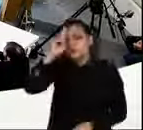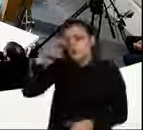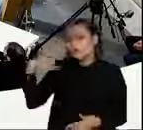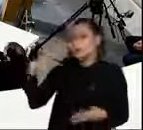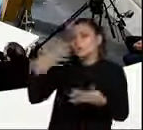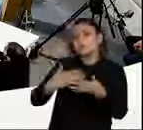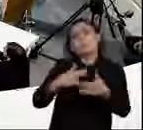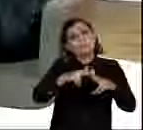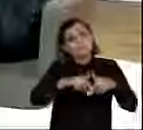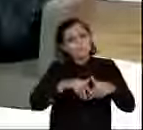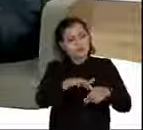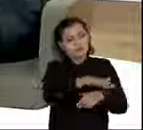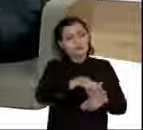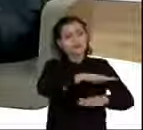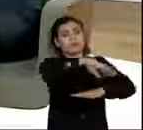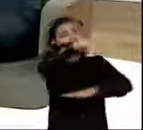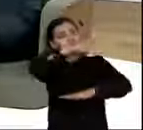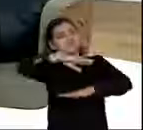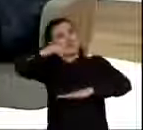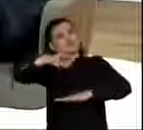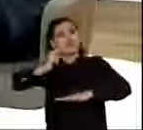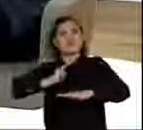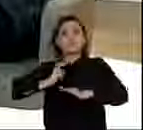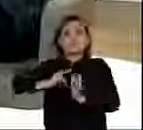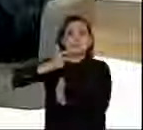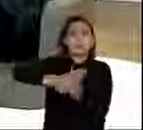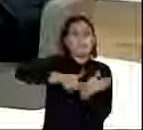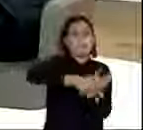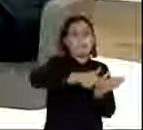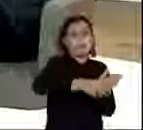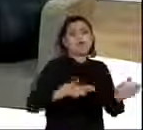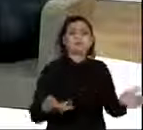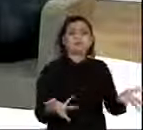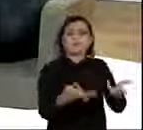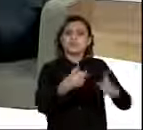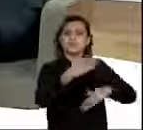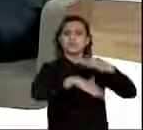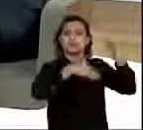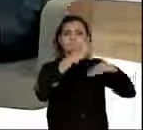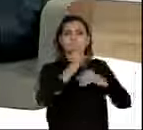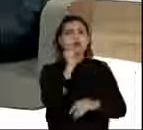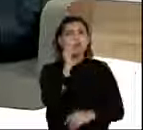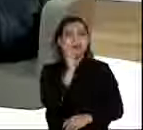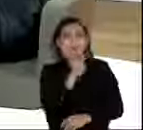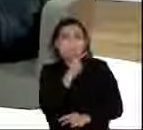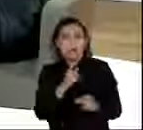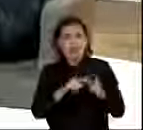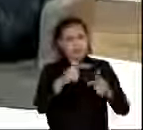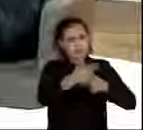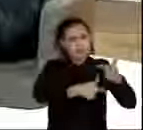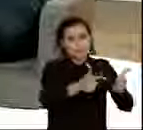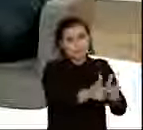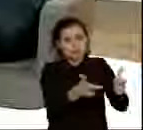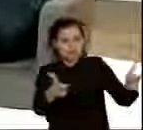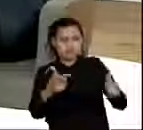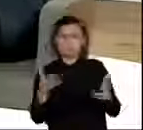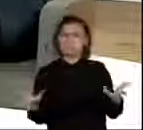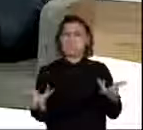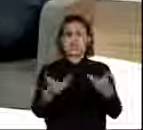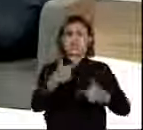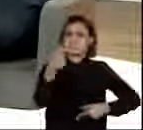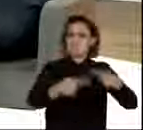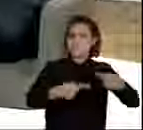exploração da Serra do Navio ia levar um imenso desenvolvimento para Amapá, ia dar emprego para as populações, era uma maravilha,